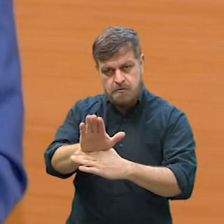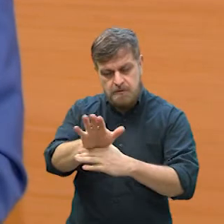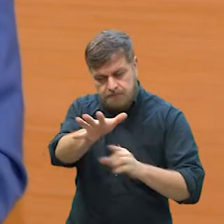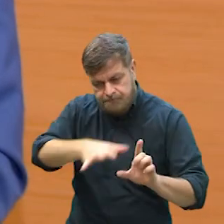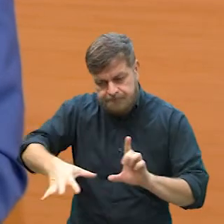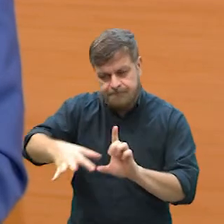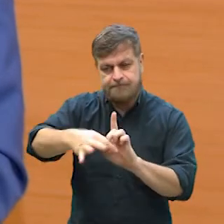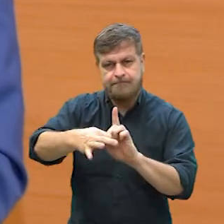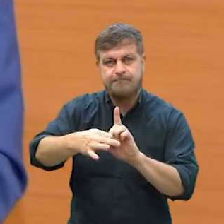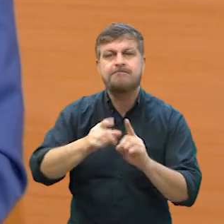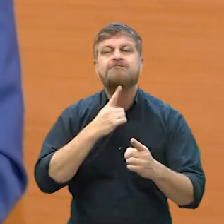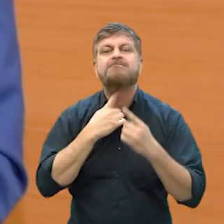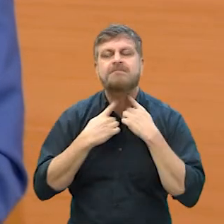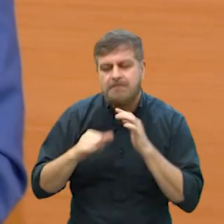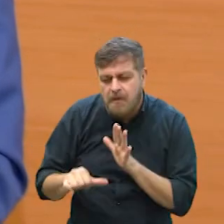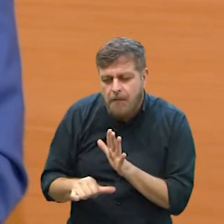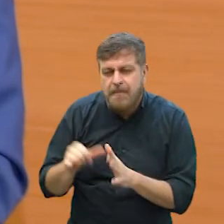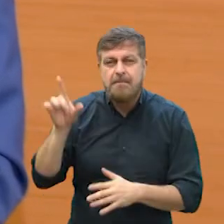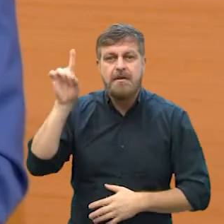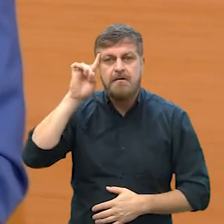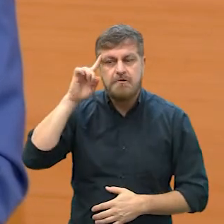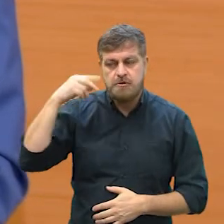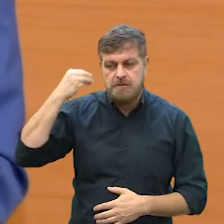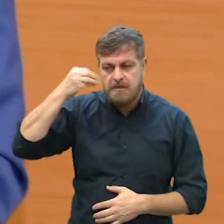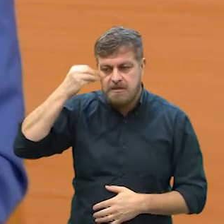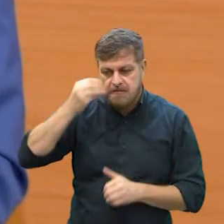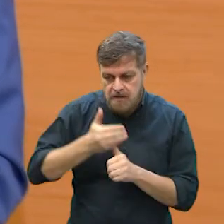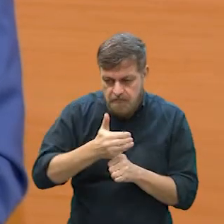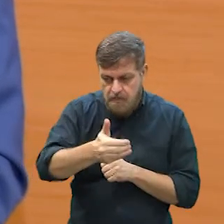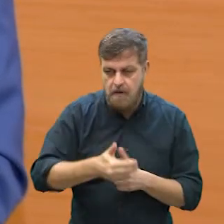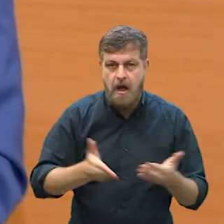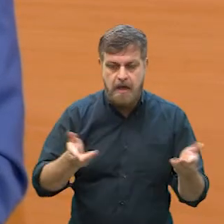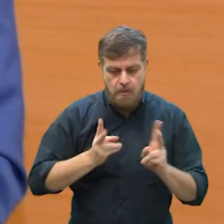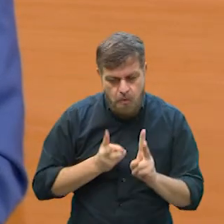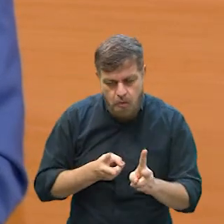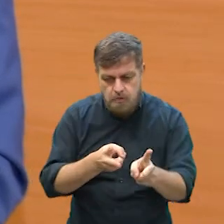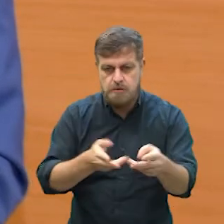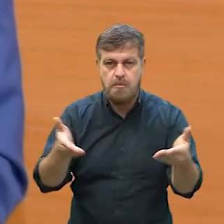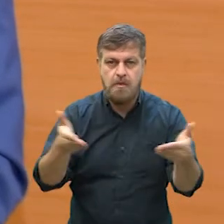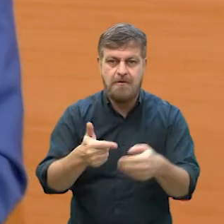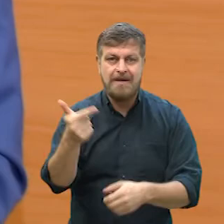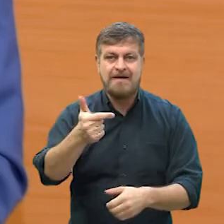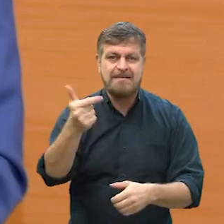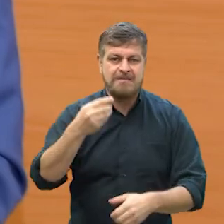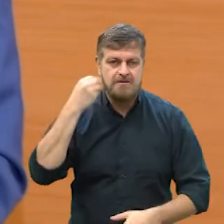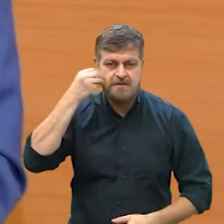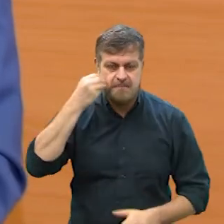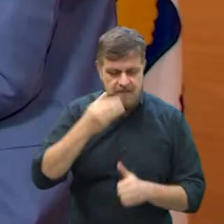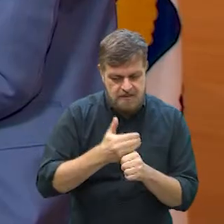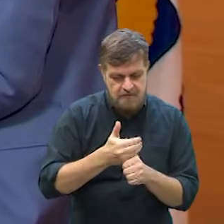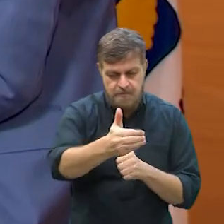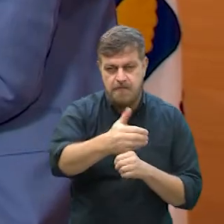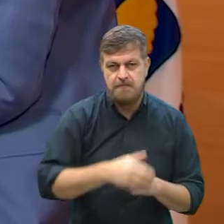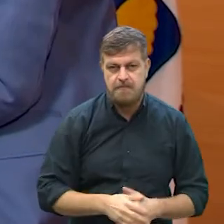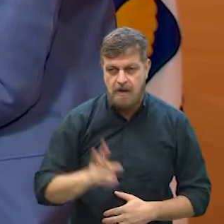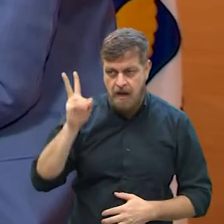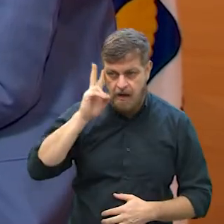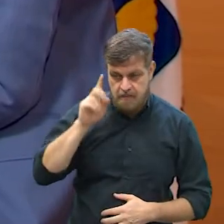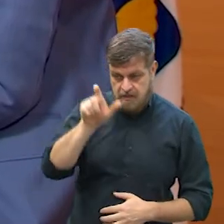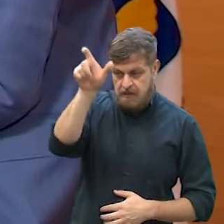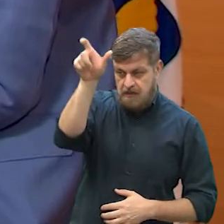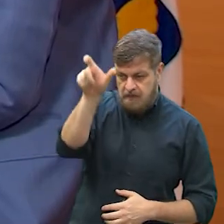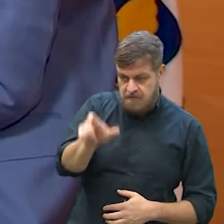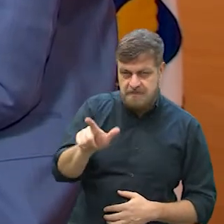da mesma, mesma vontade que eu entrei no primeiro dia do meu mandato, eu continuo nesse segundo mandato. Muito obrigado. E lembrando que o senhor está